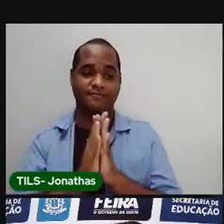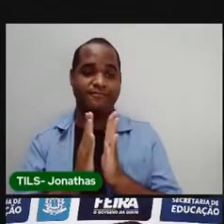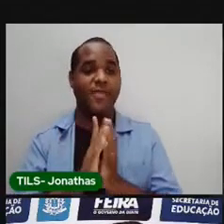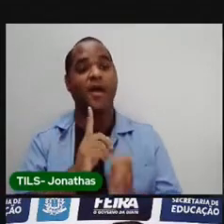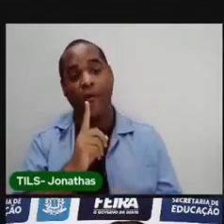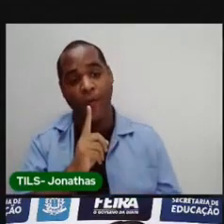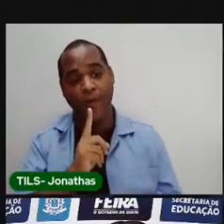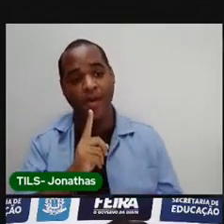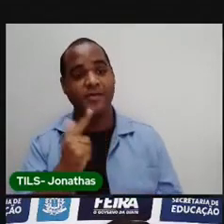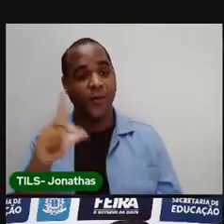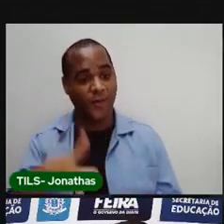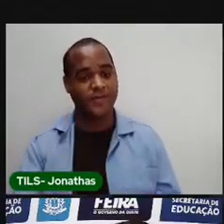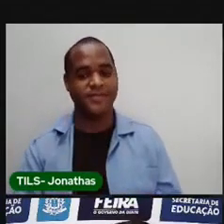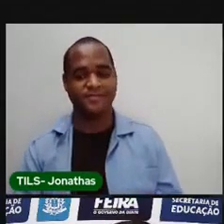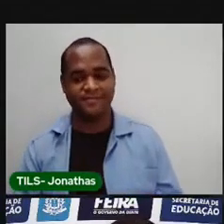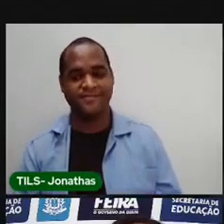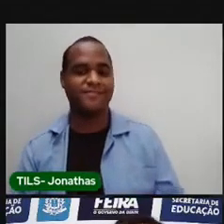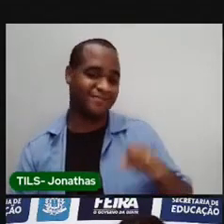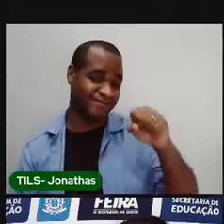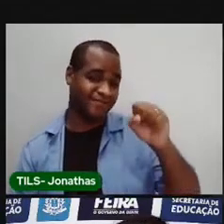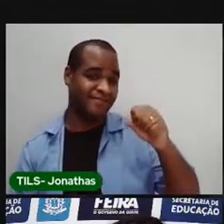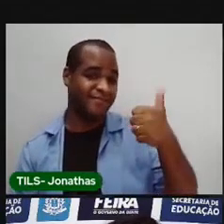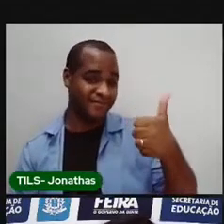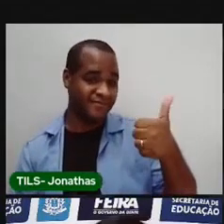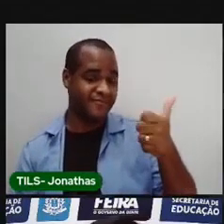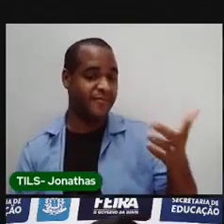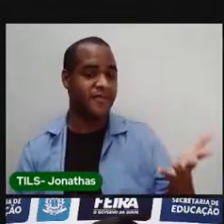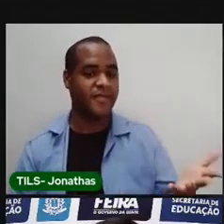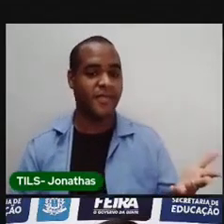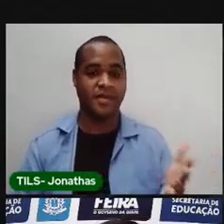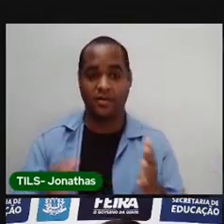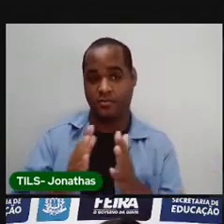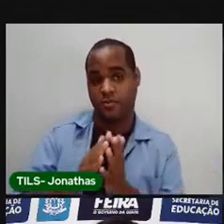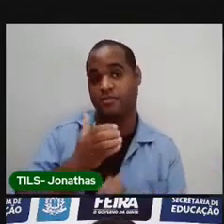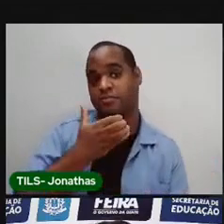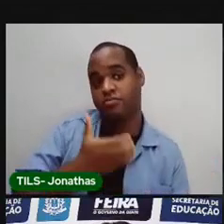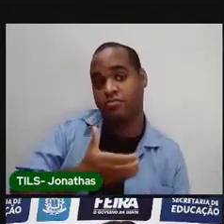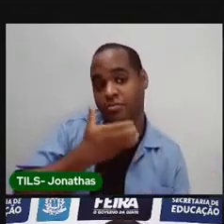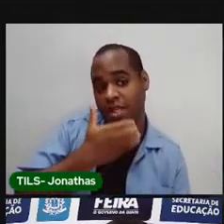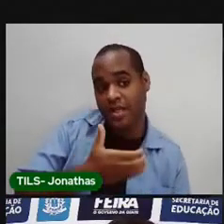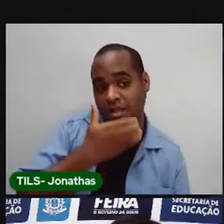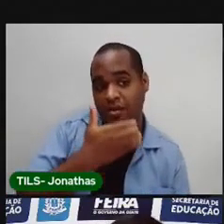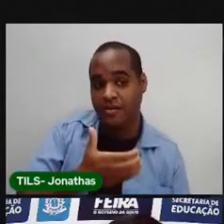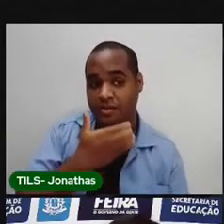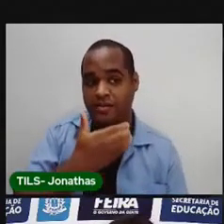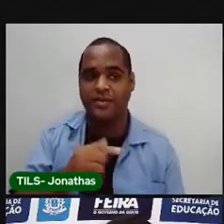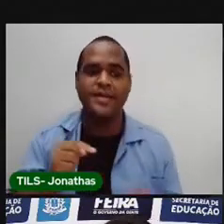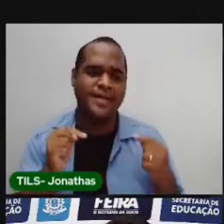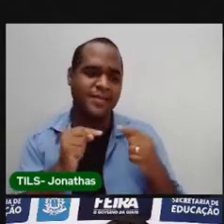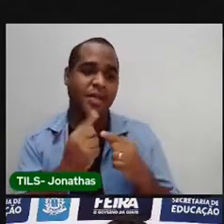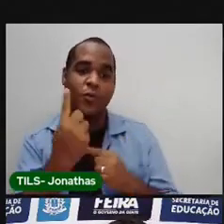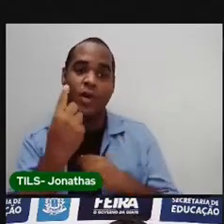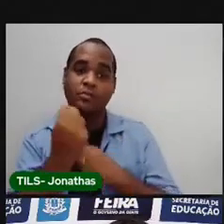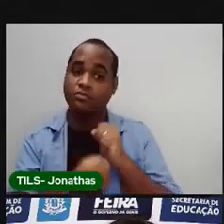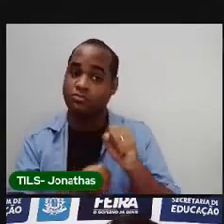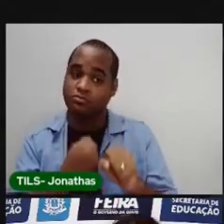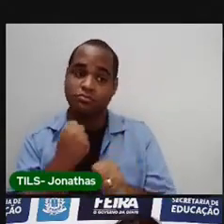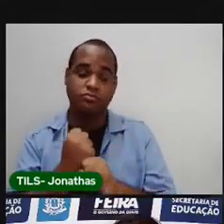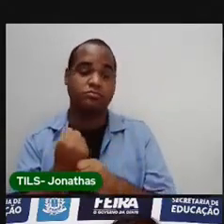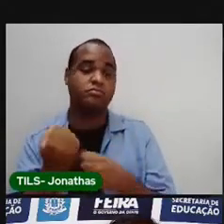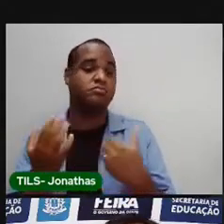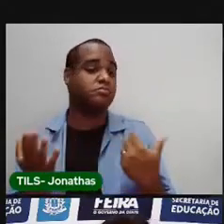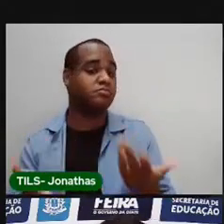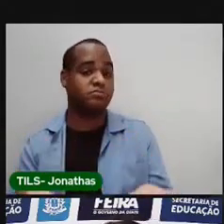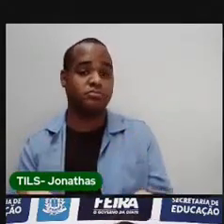aniversário. Não é assim como o Natal. Natal, a gente só tem uma vez no ano.